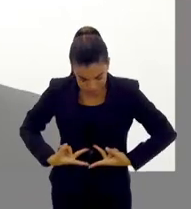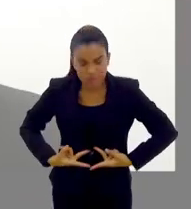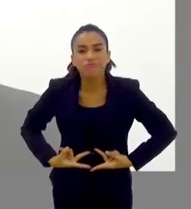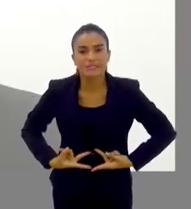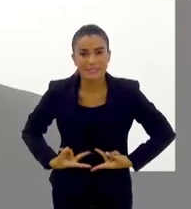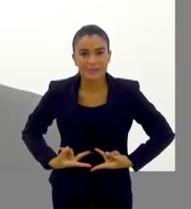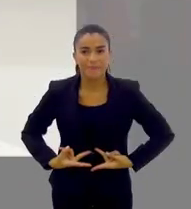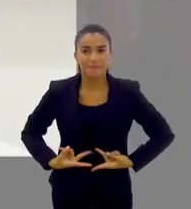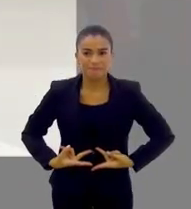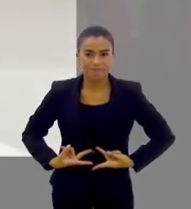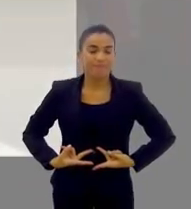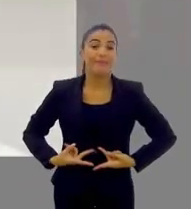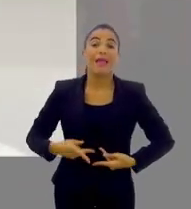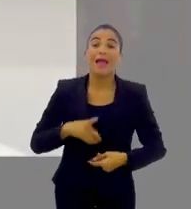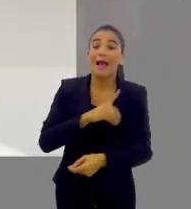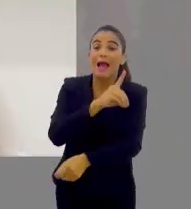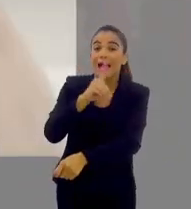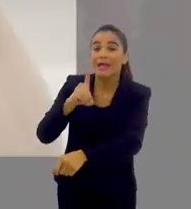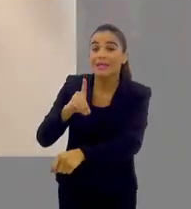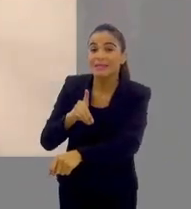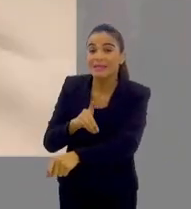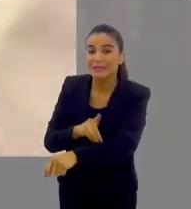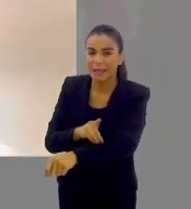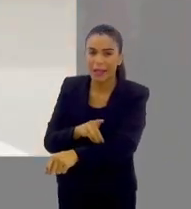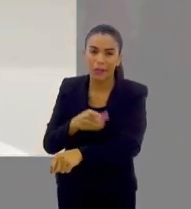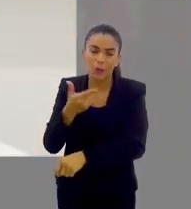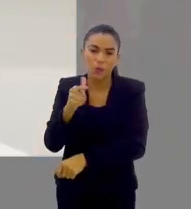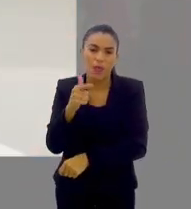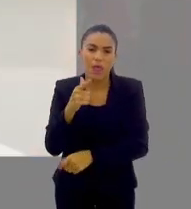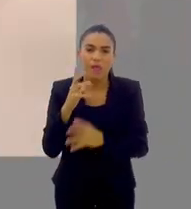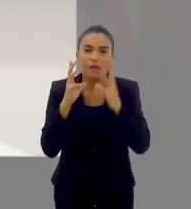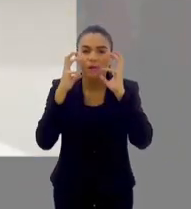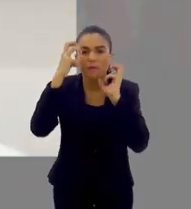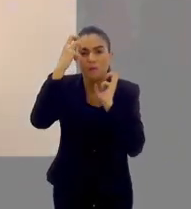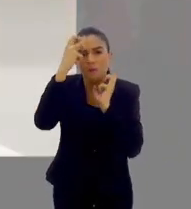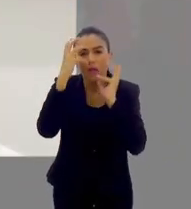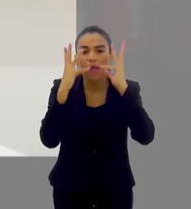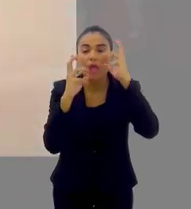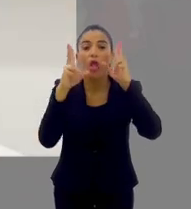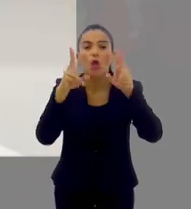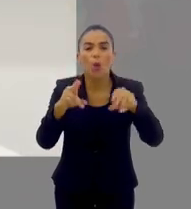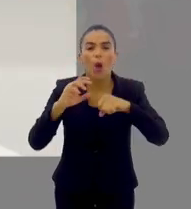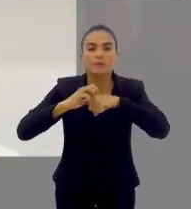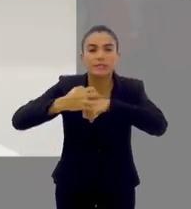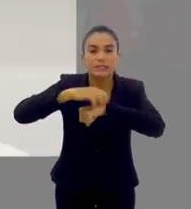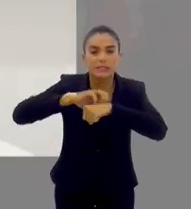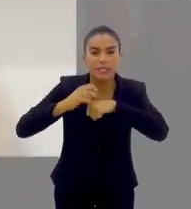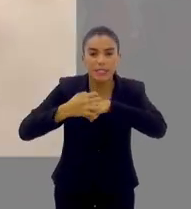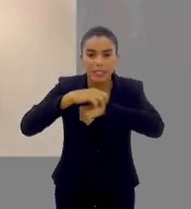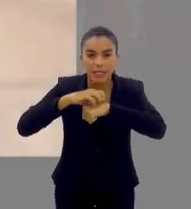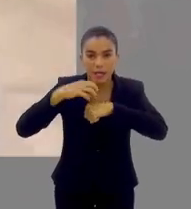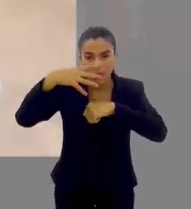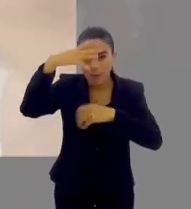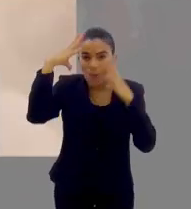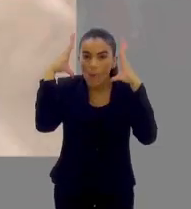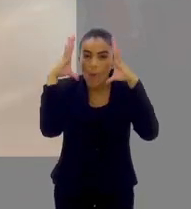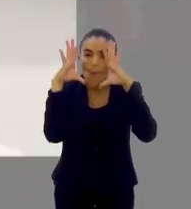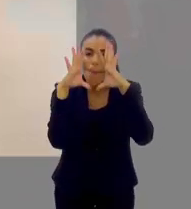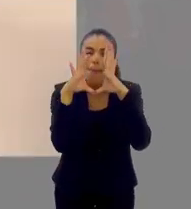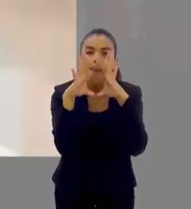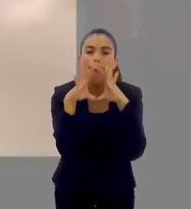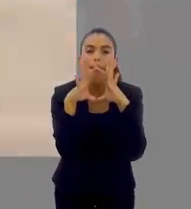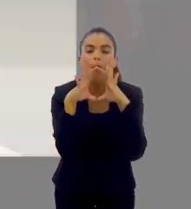feto. Felizmente, o dengue, ele não faz essas malformações que a gente vê como zika faz, a gente não tem essas